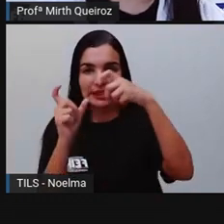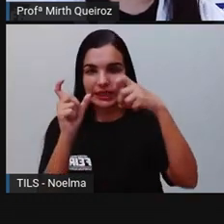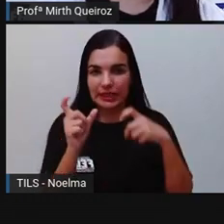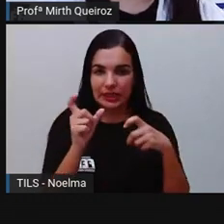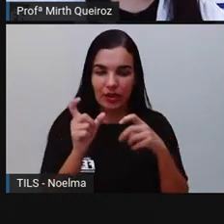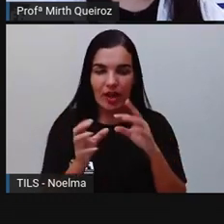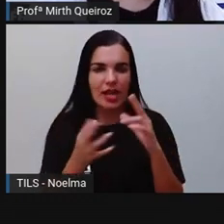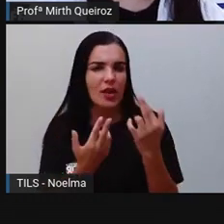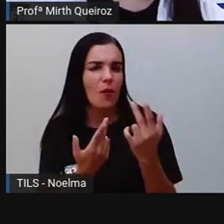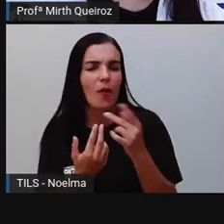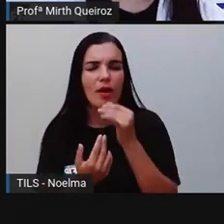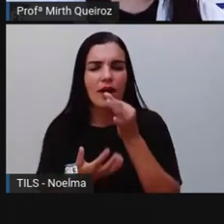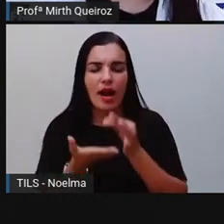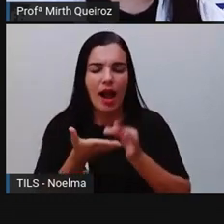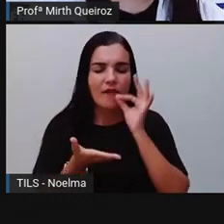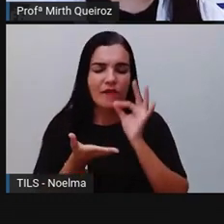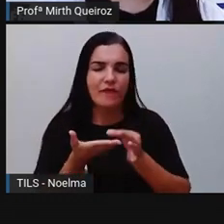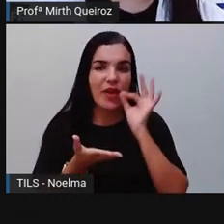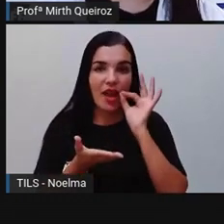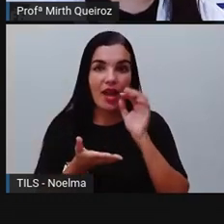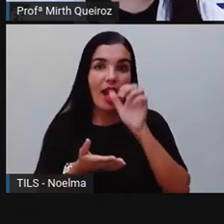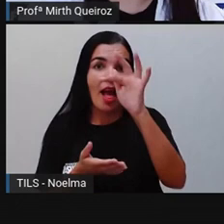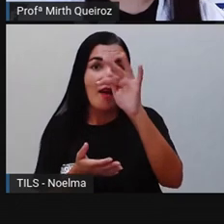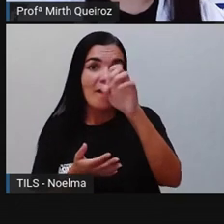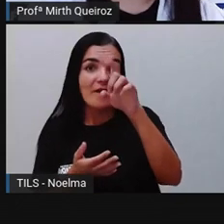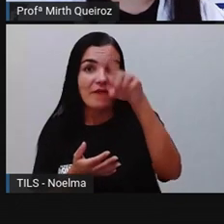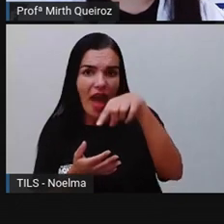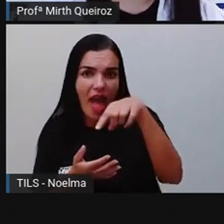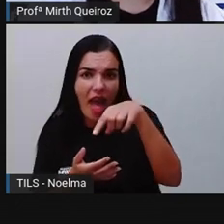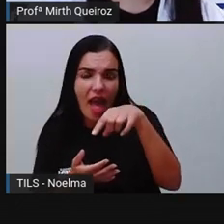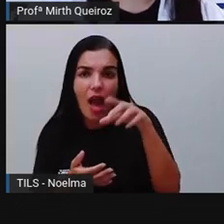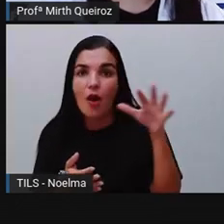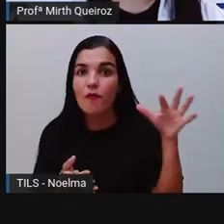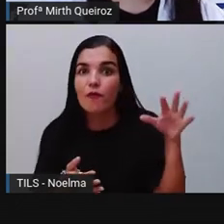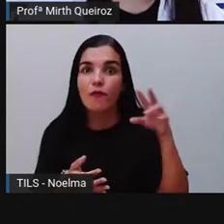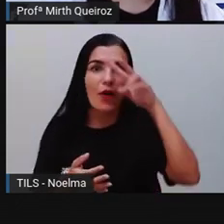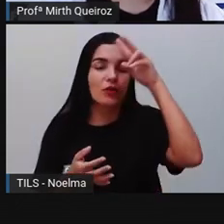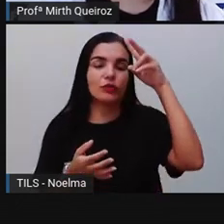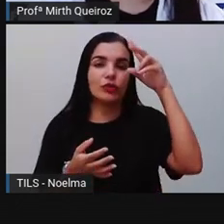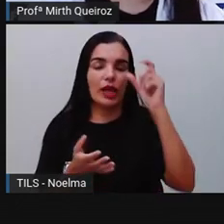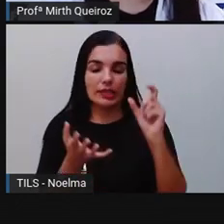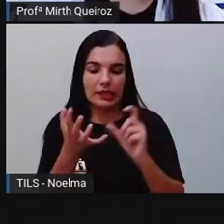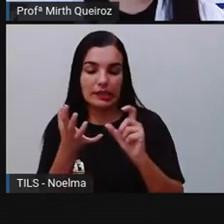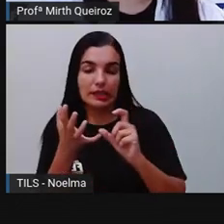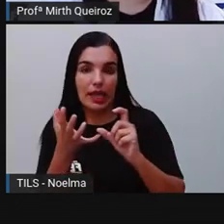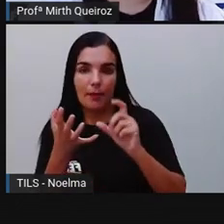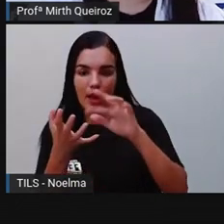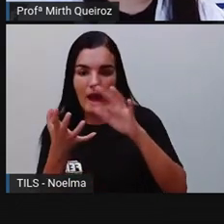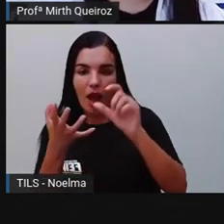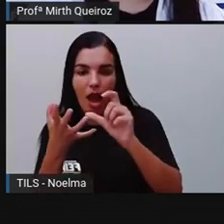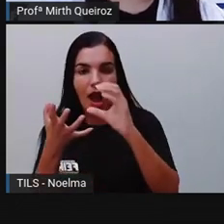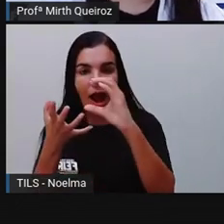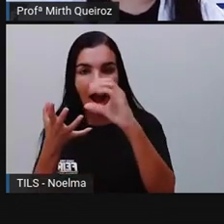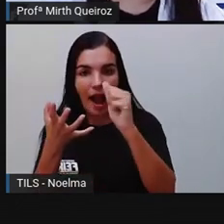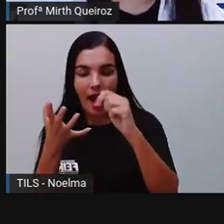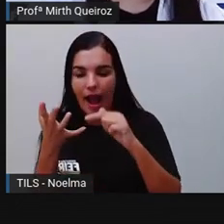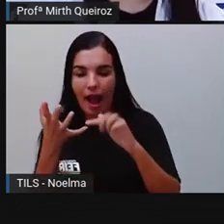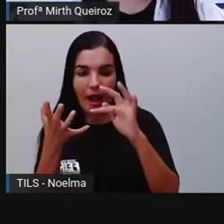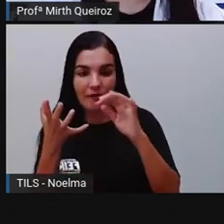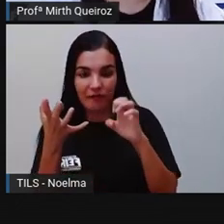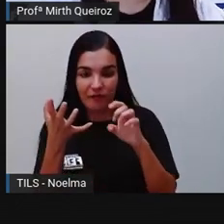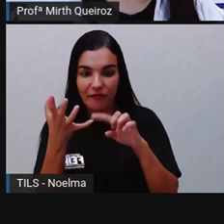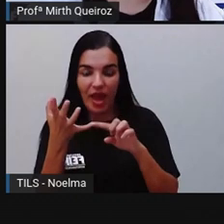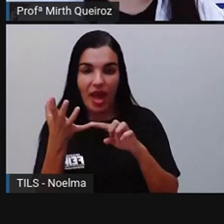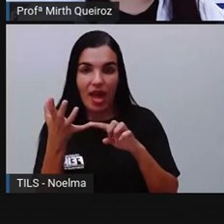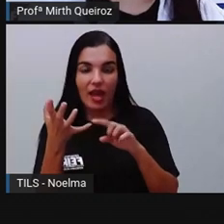como café. Café, o fé é mais forte, né? Ela é pronunciada com maior intensidade. E é